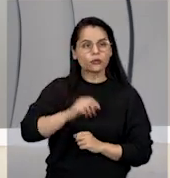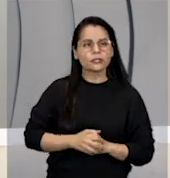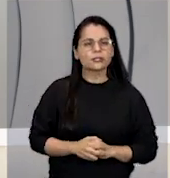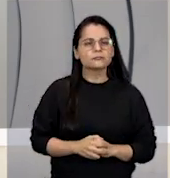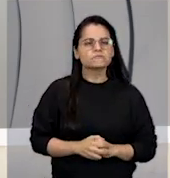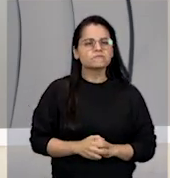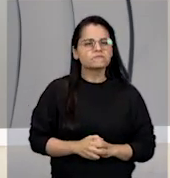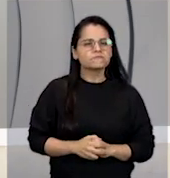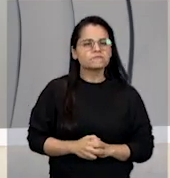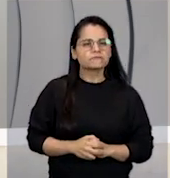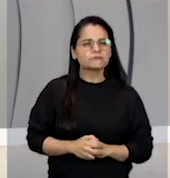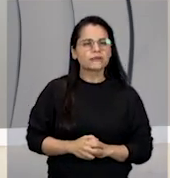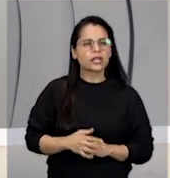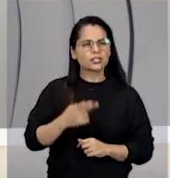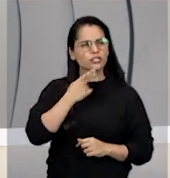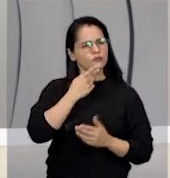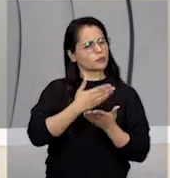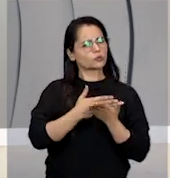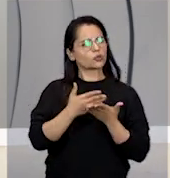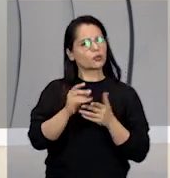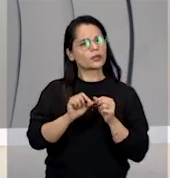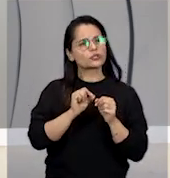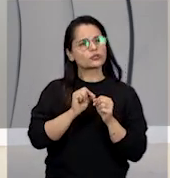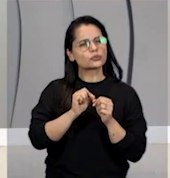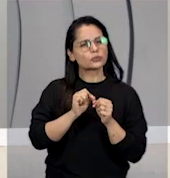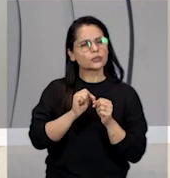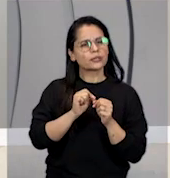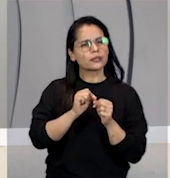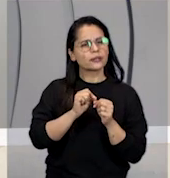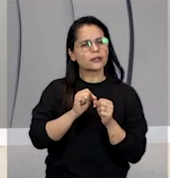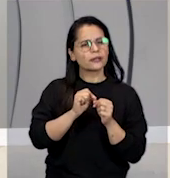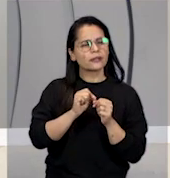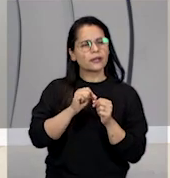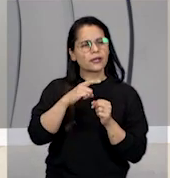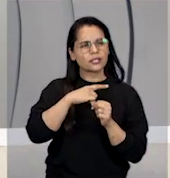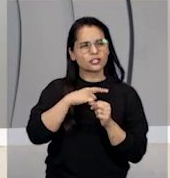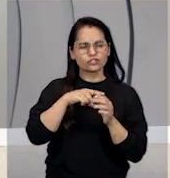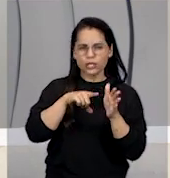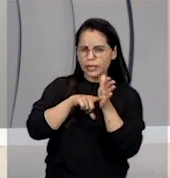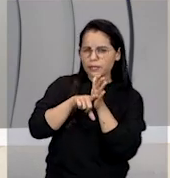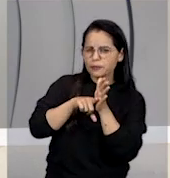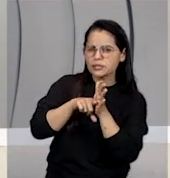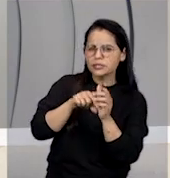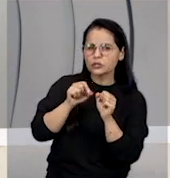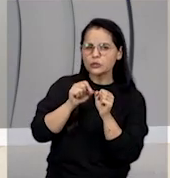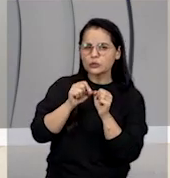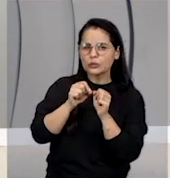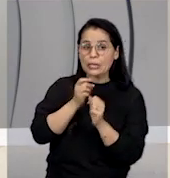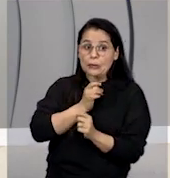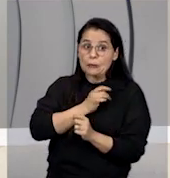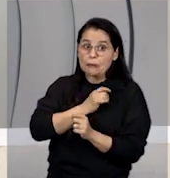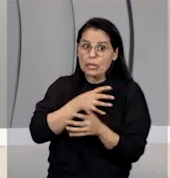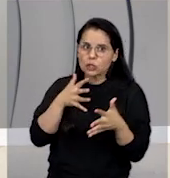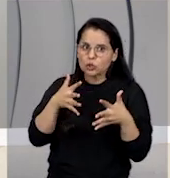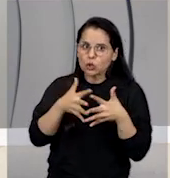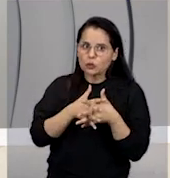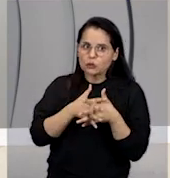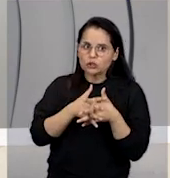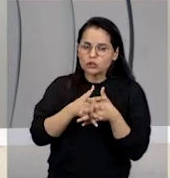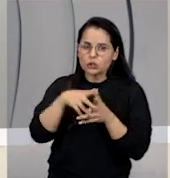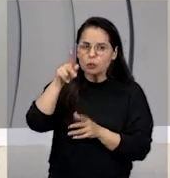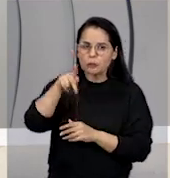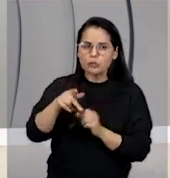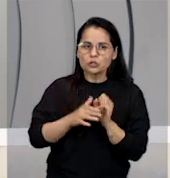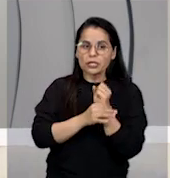essa coisa que a gente falou lá no começo, que tinha lá naquela pesquisa, medo de ser confundido com alguém que defende bandido.